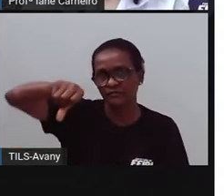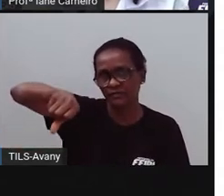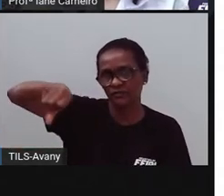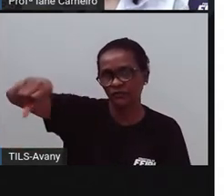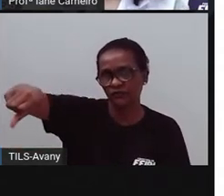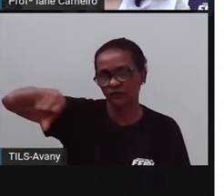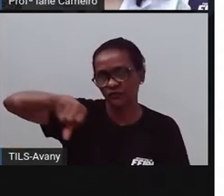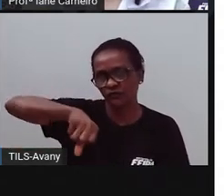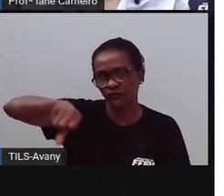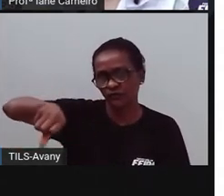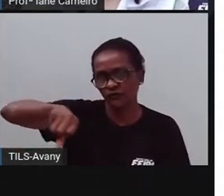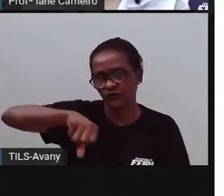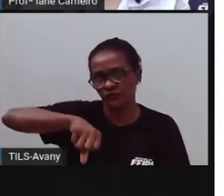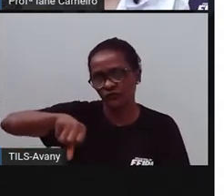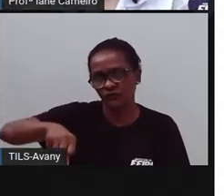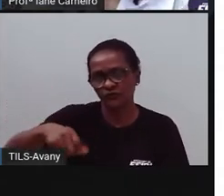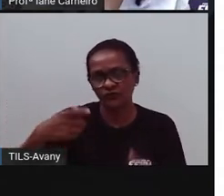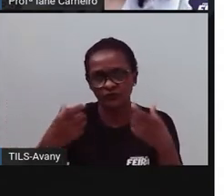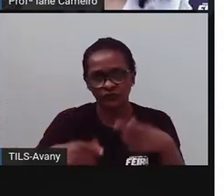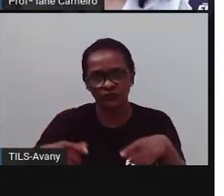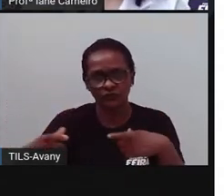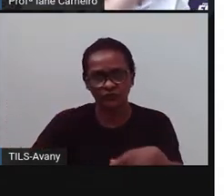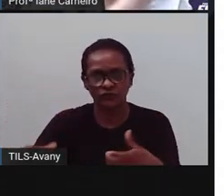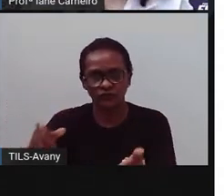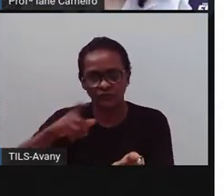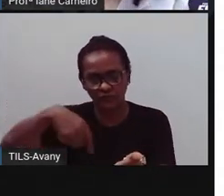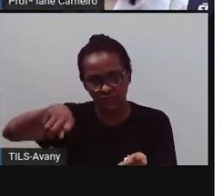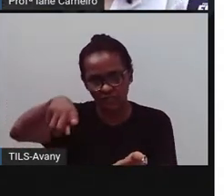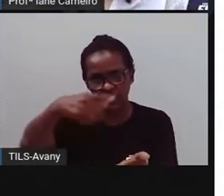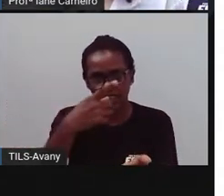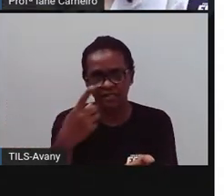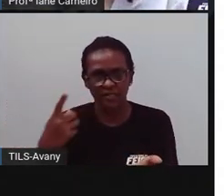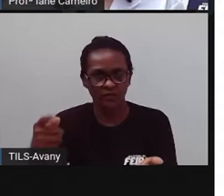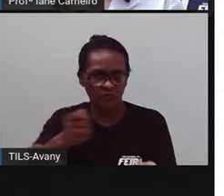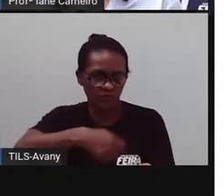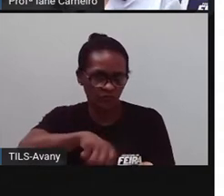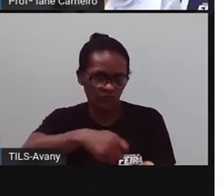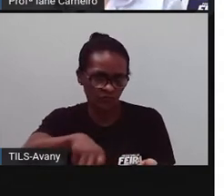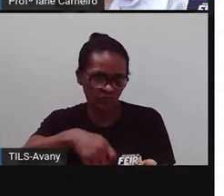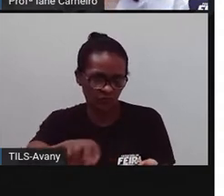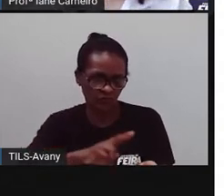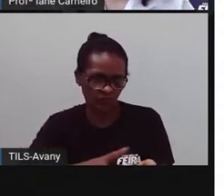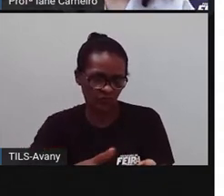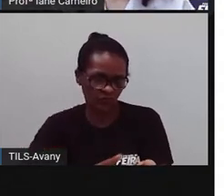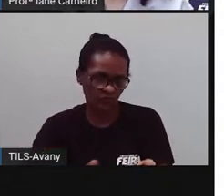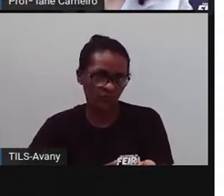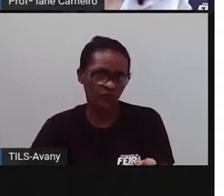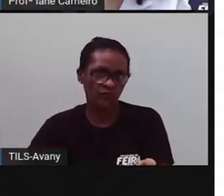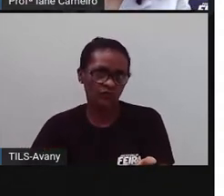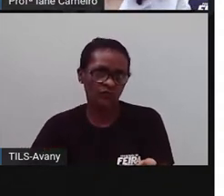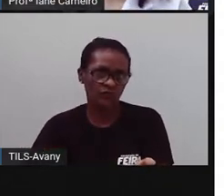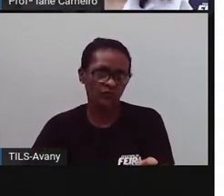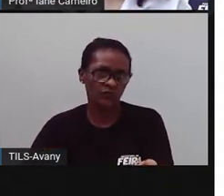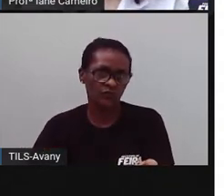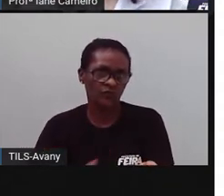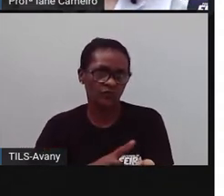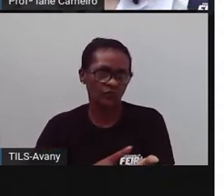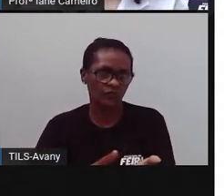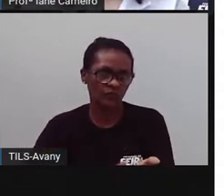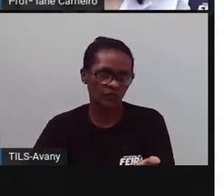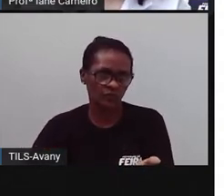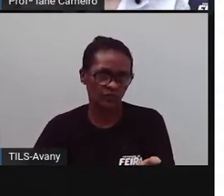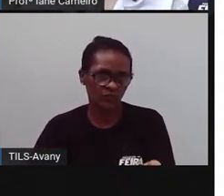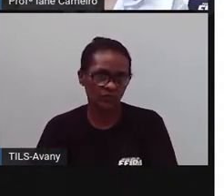quais são os bairros de Feira de Santana. Então, anotem aí, depois que você escrever o nome Feira de Santana, anotem aí embaixo o nome do seu